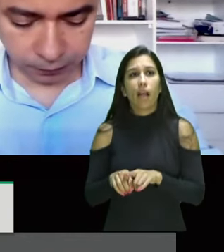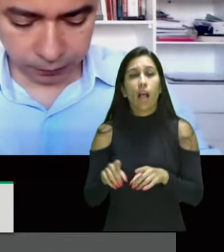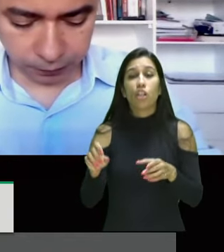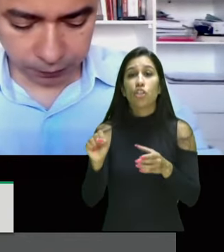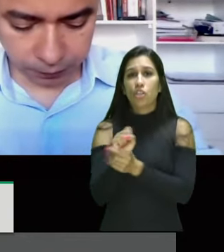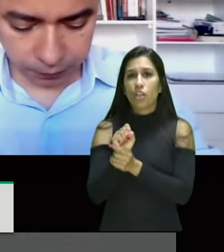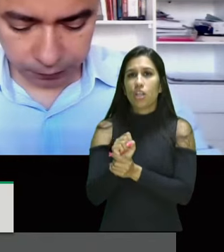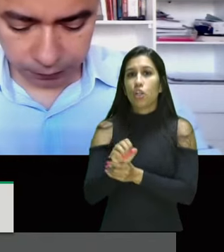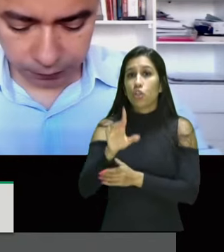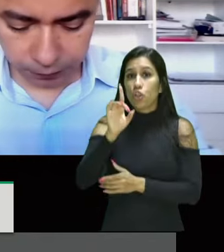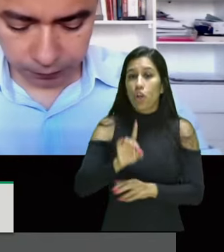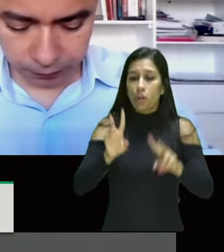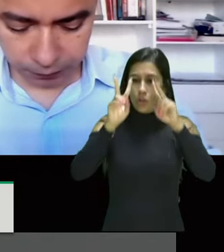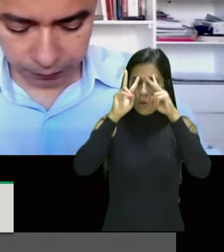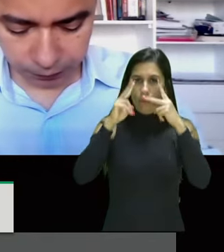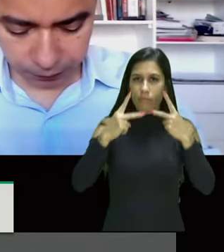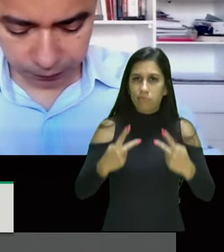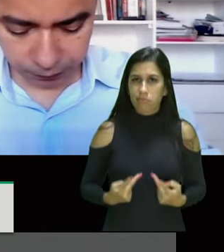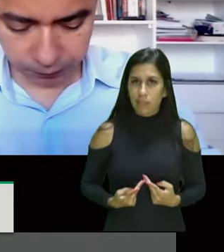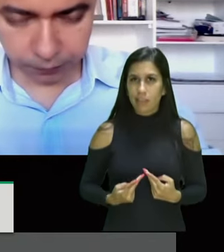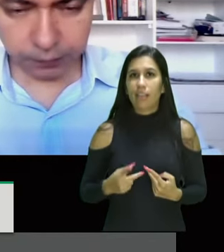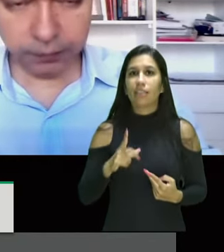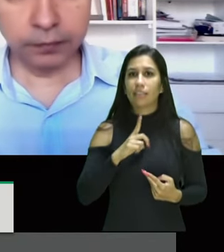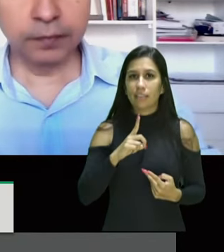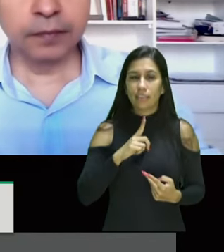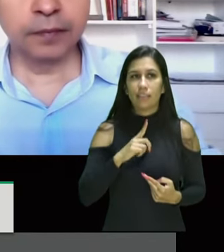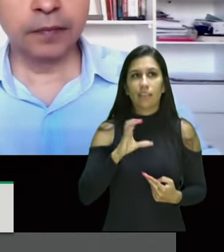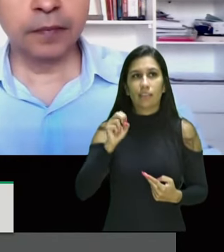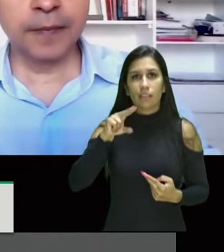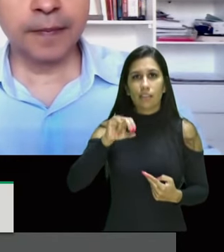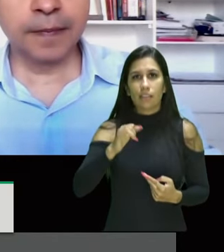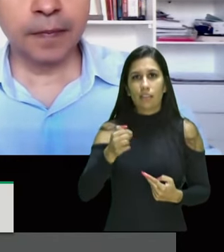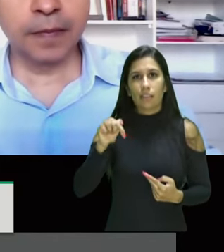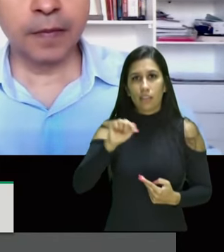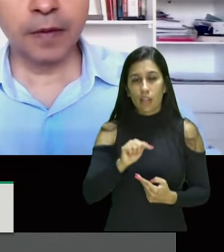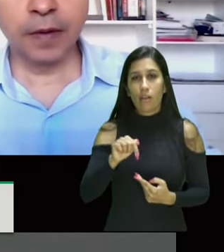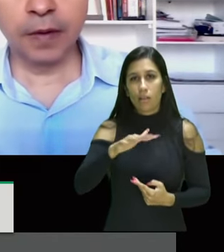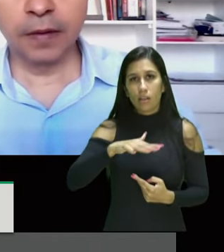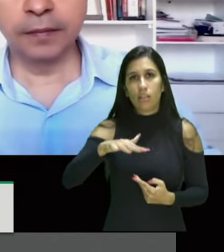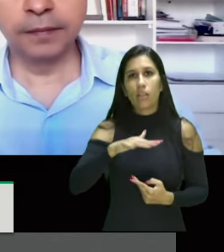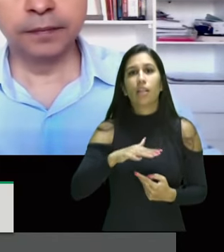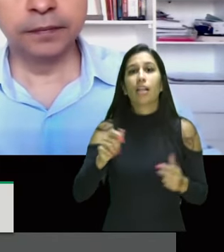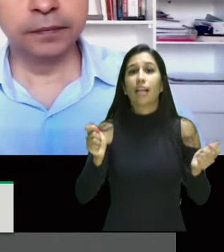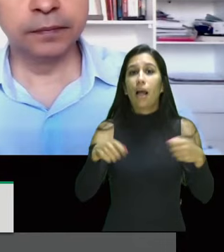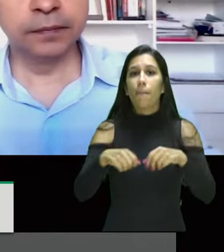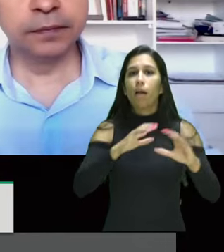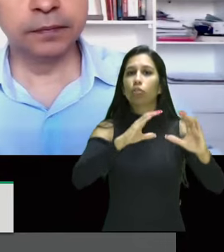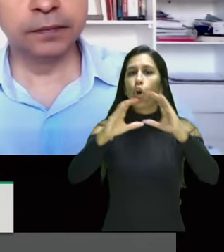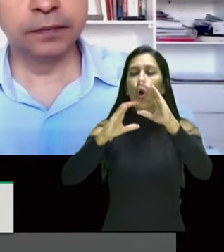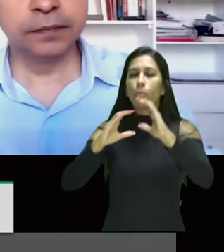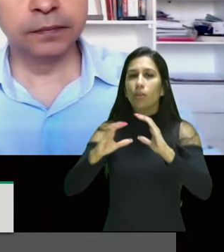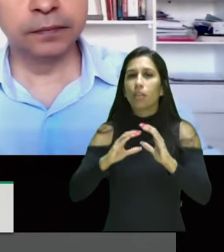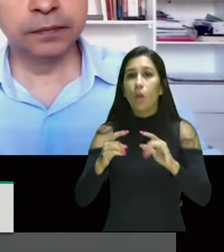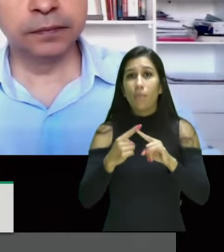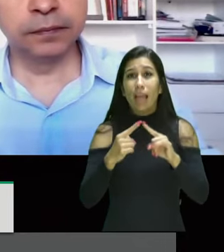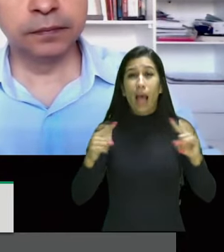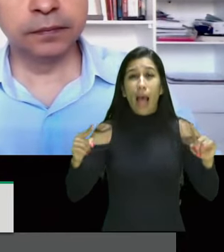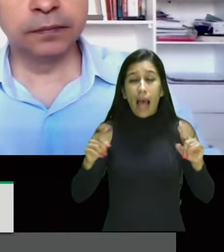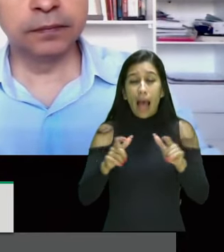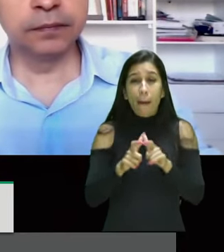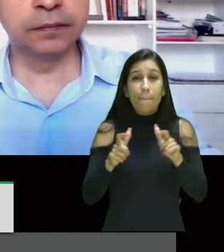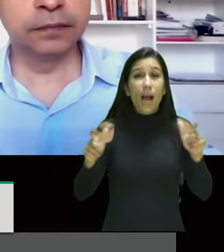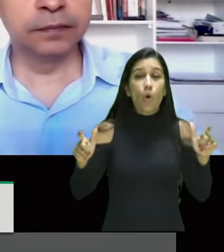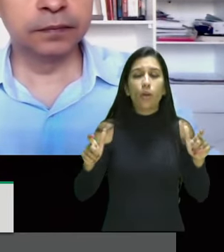humanos como condição para concessão e renovação de concessão dos canais de rádio difusão em que muitos programas veiculados